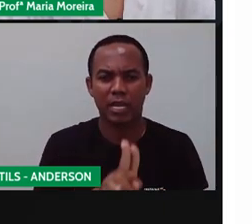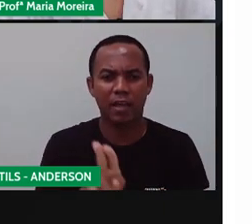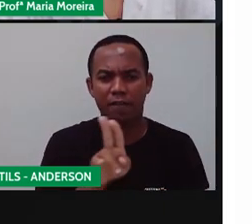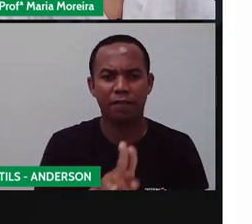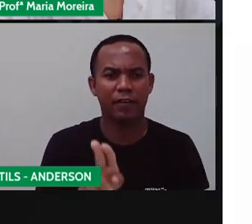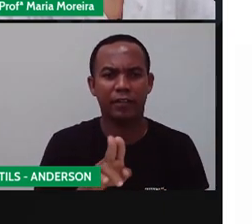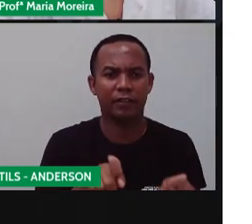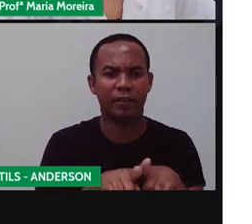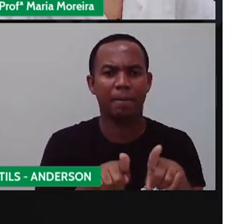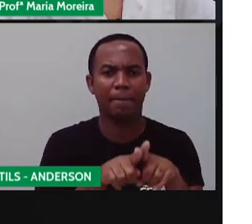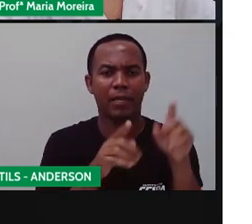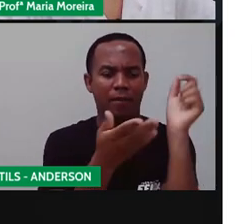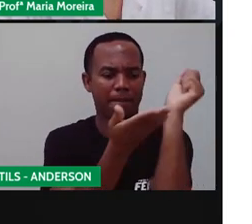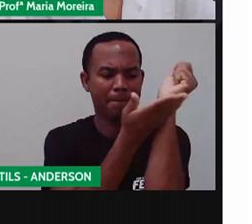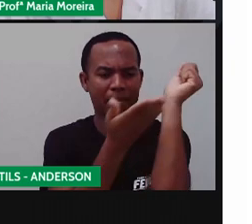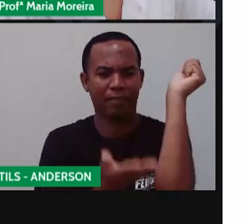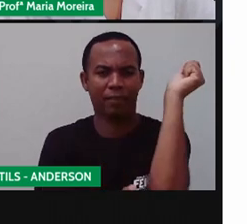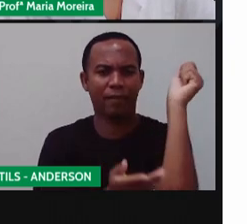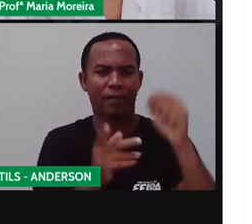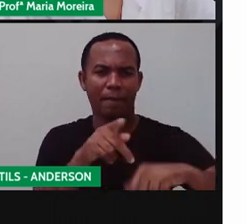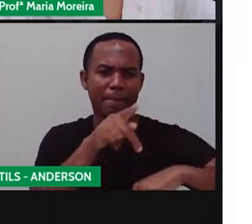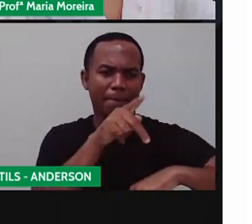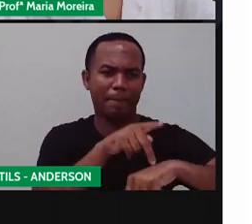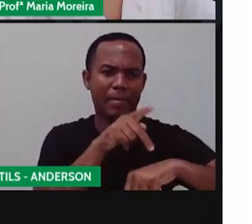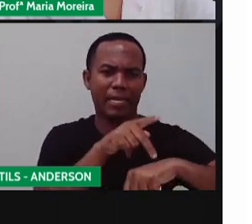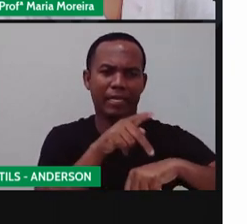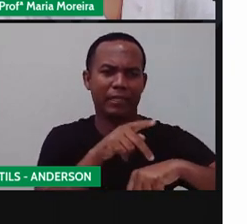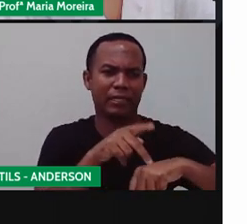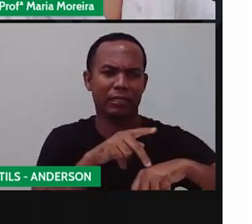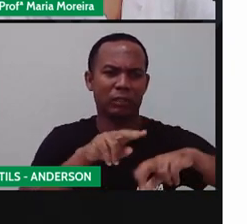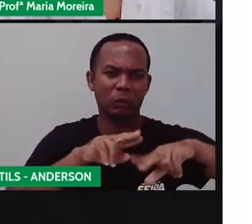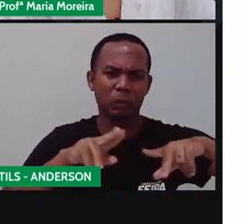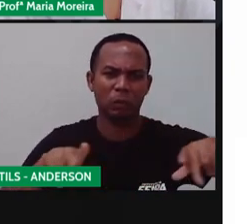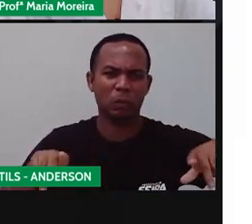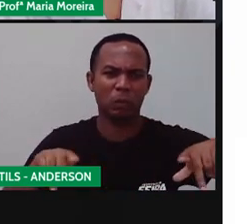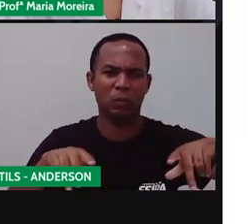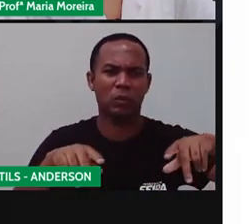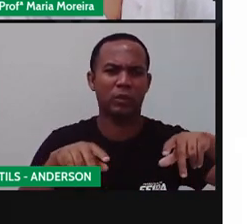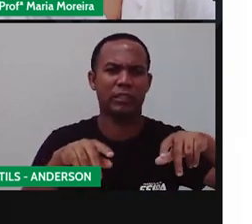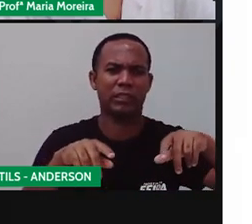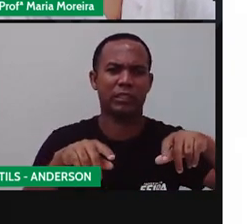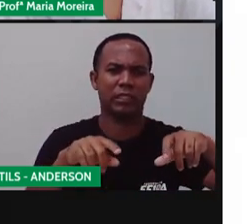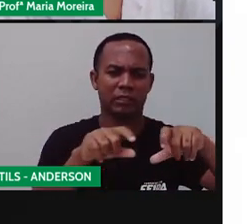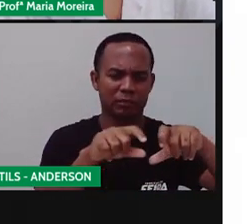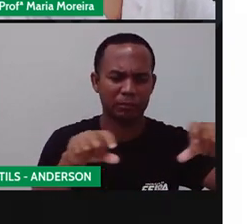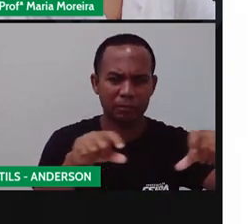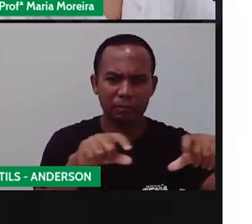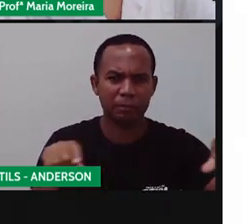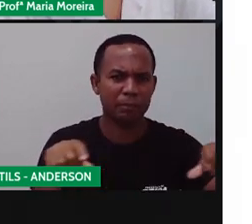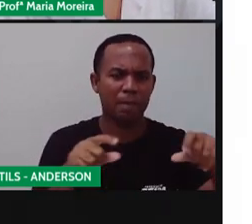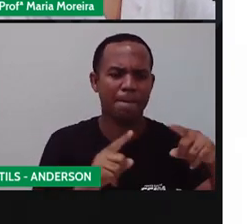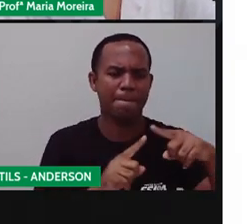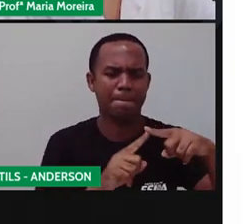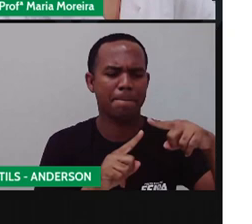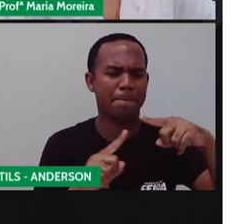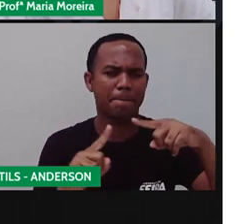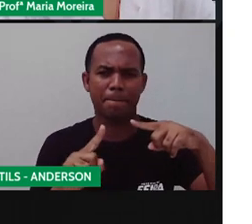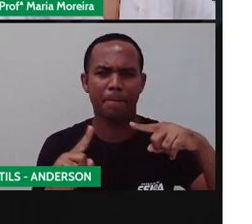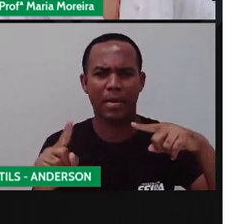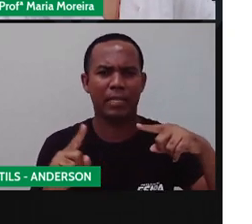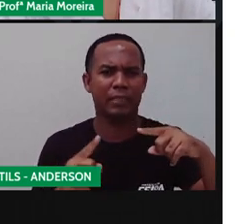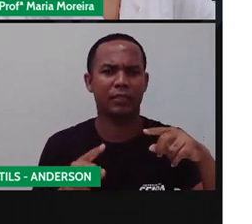madeira, pedrinhas, legumes, né? E palitos para o que? Fazer